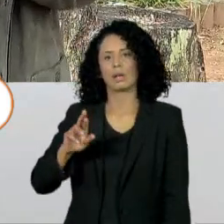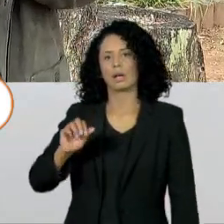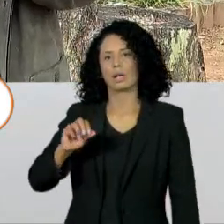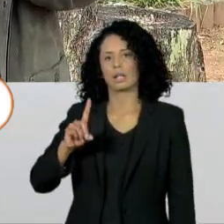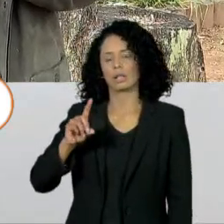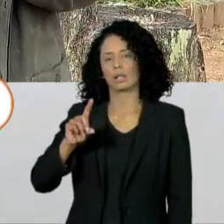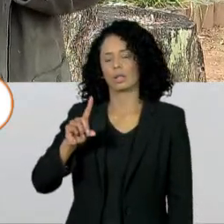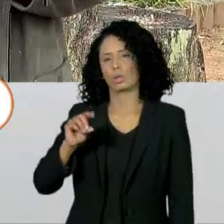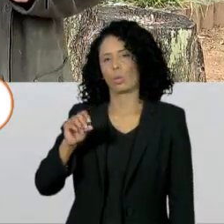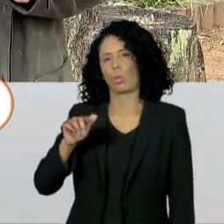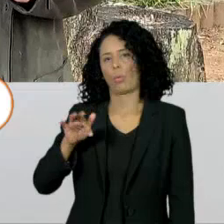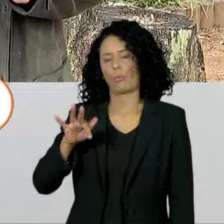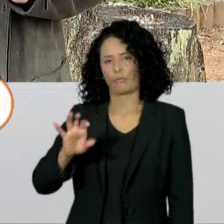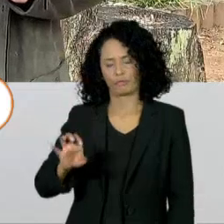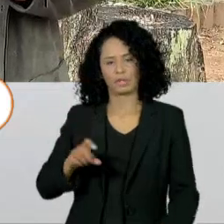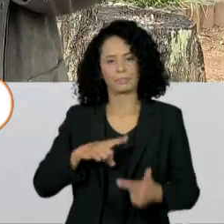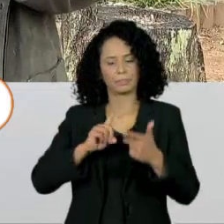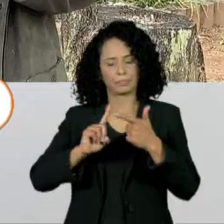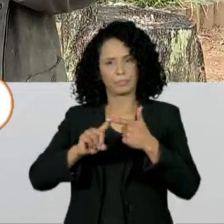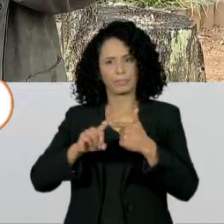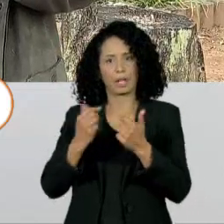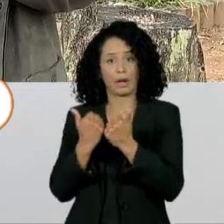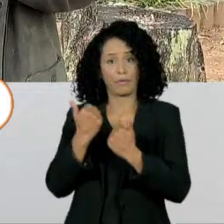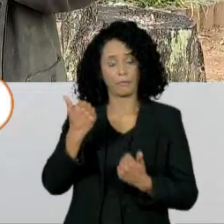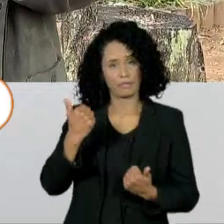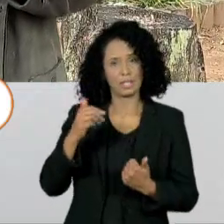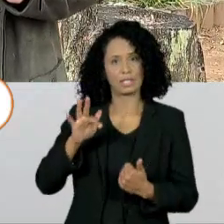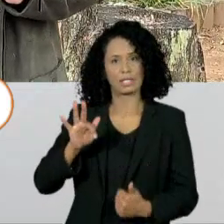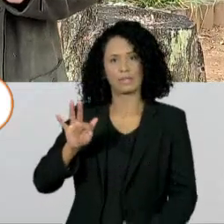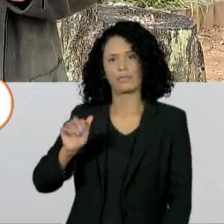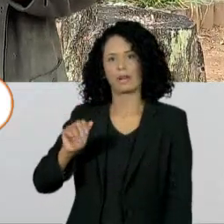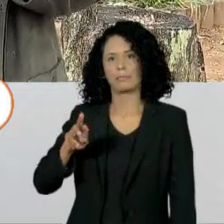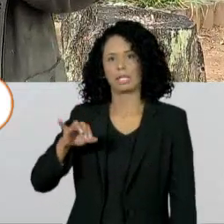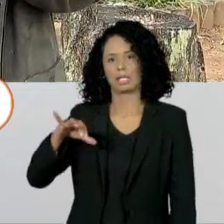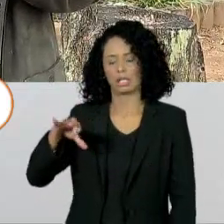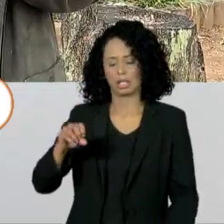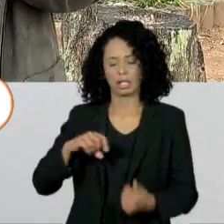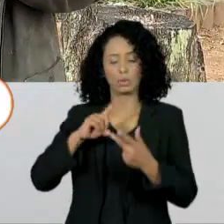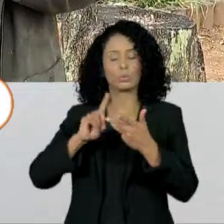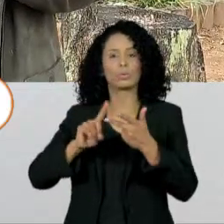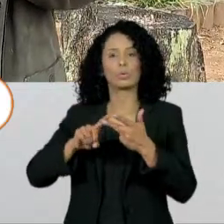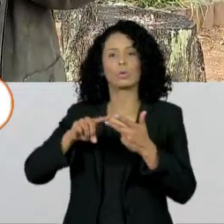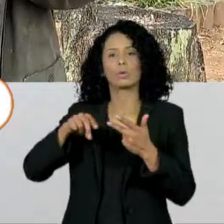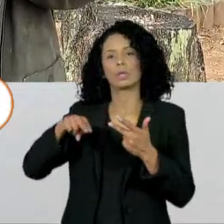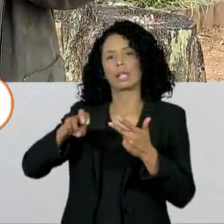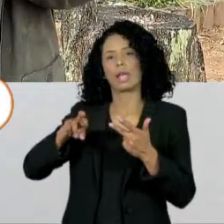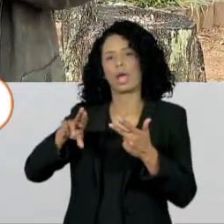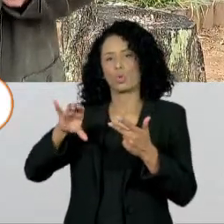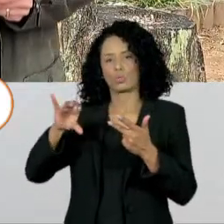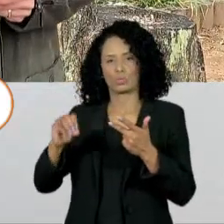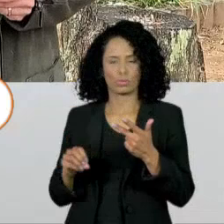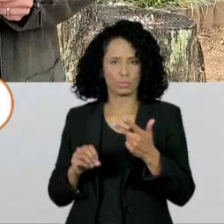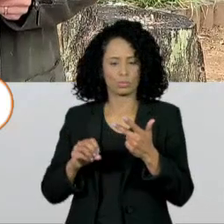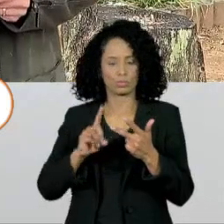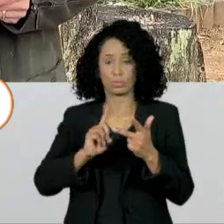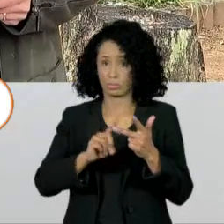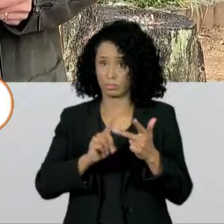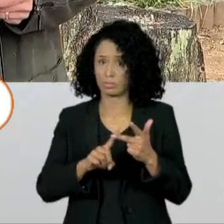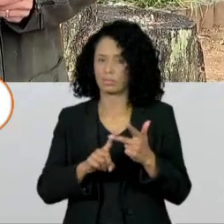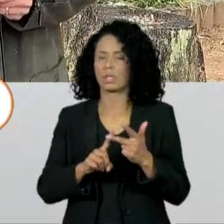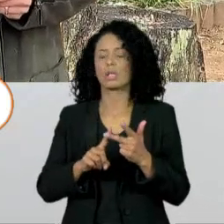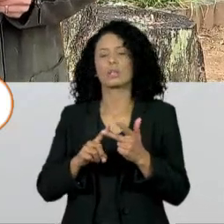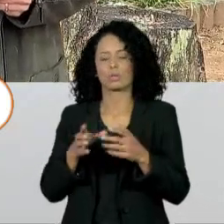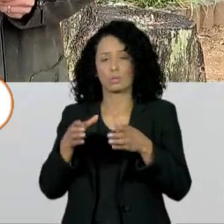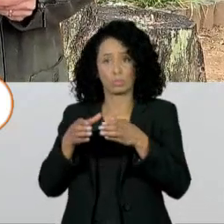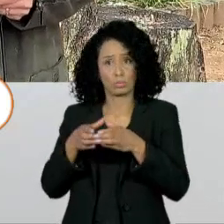Rede, o vice é Fabiano Contarato, do PT, e o como relator, Nelsinho Trad, do PSD. Amanhã, a comissão